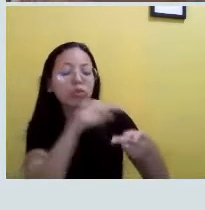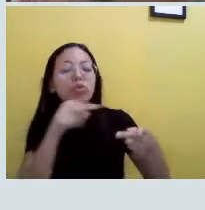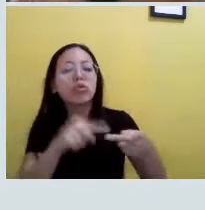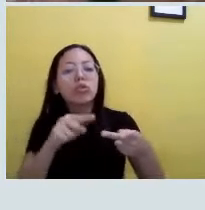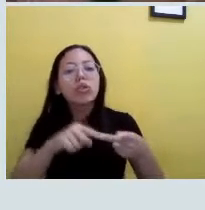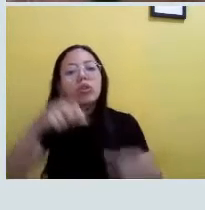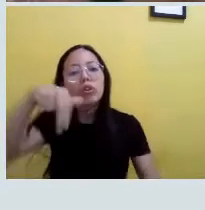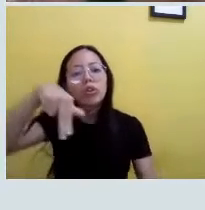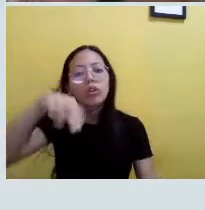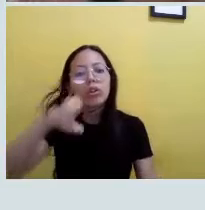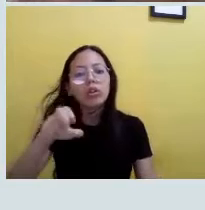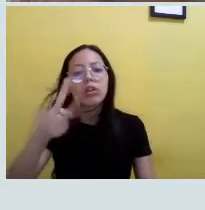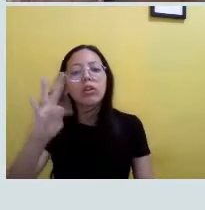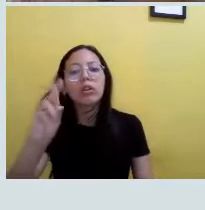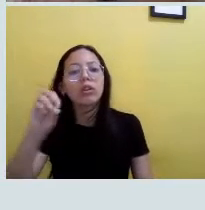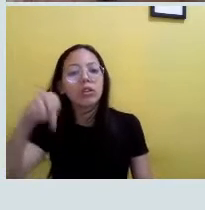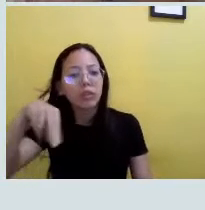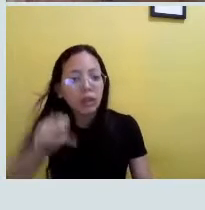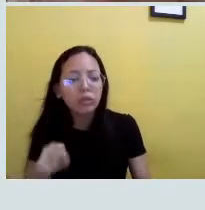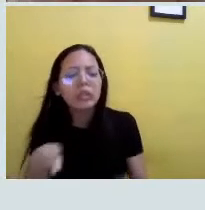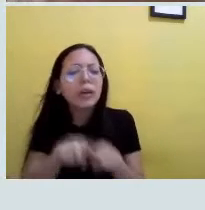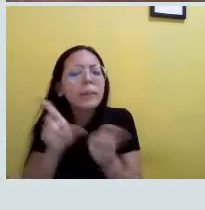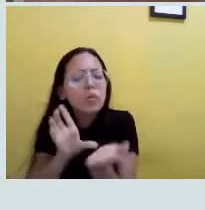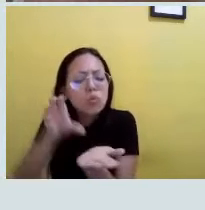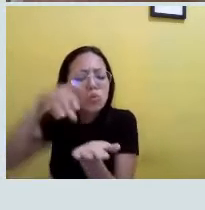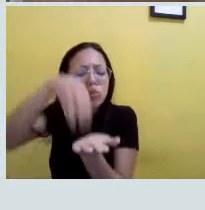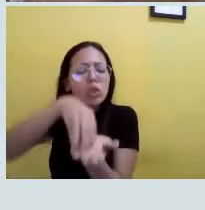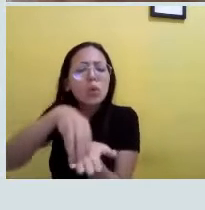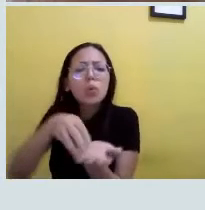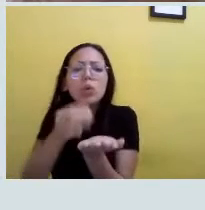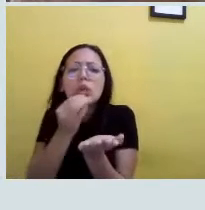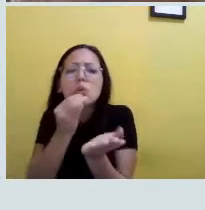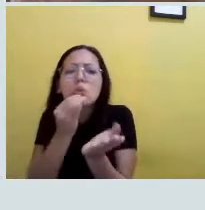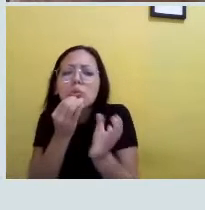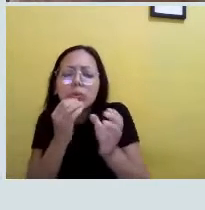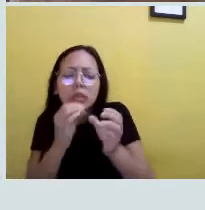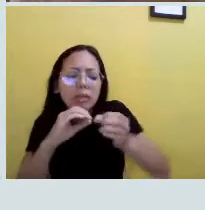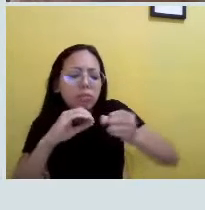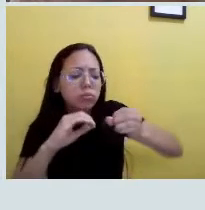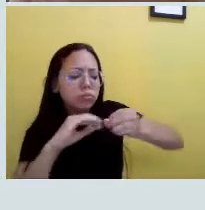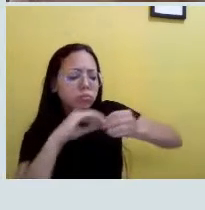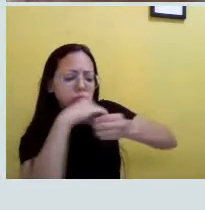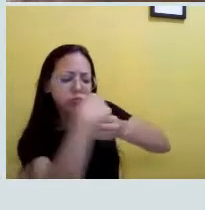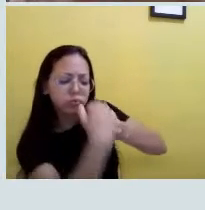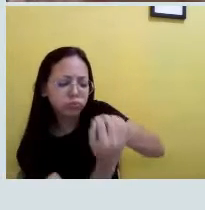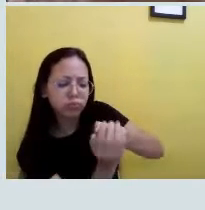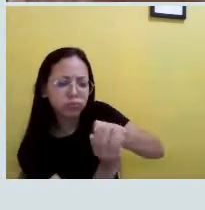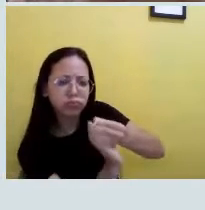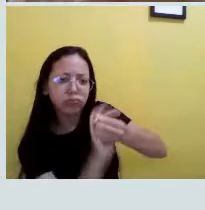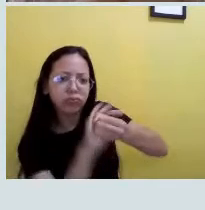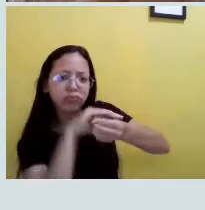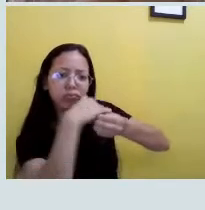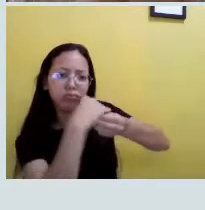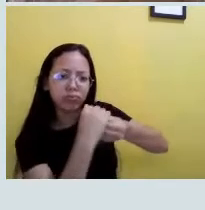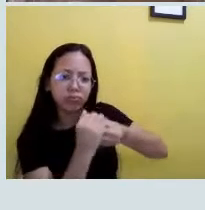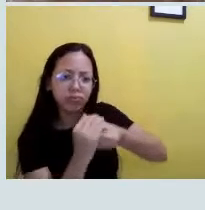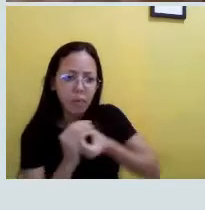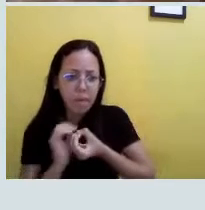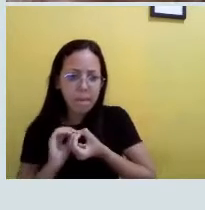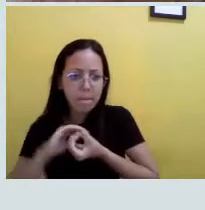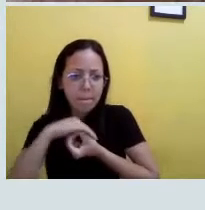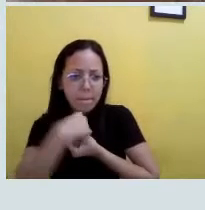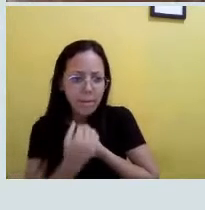núcleo, né? E esse núcleo é como se fosse uma bola que ela é fechada, né? Ela é um